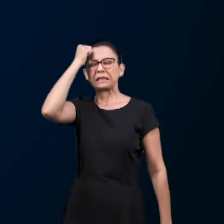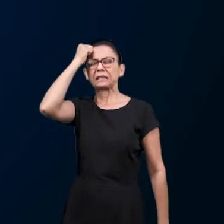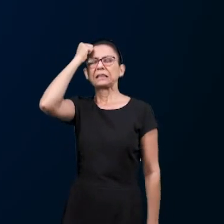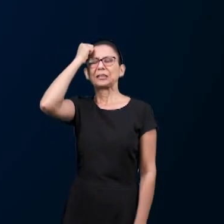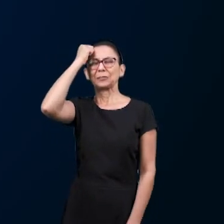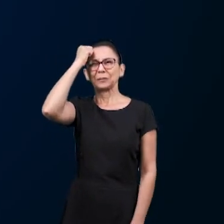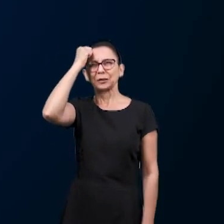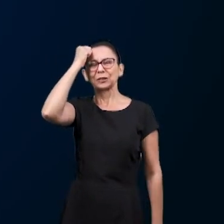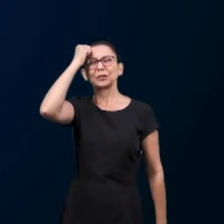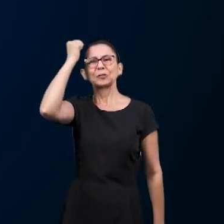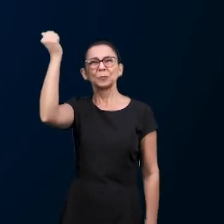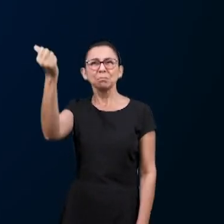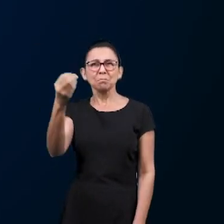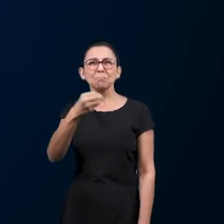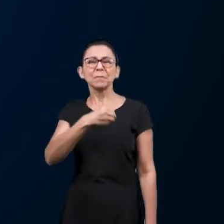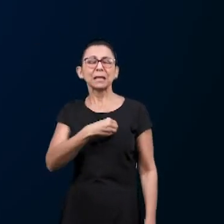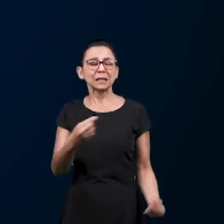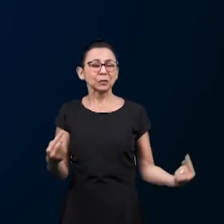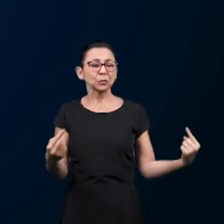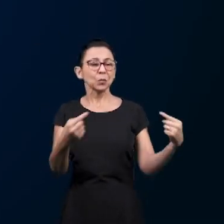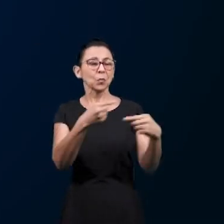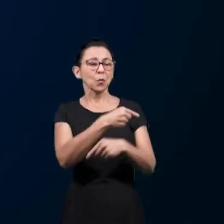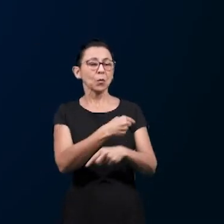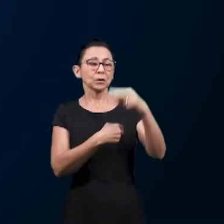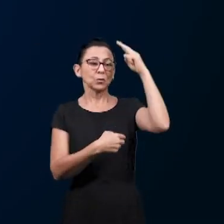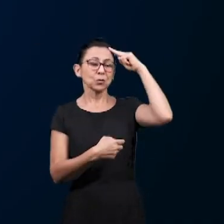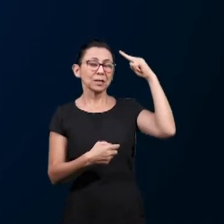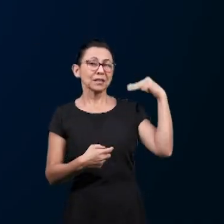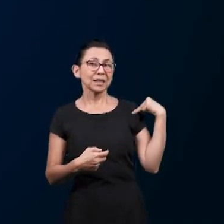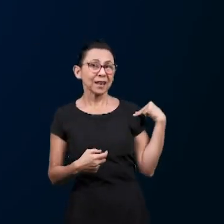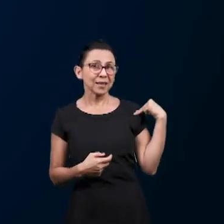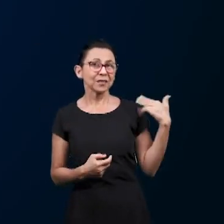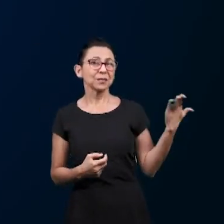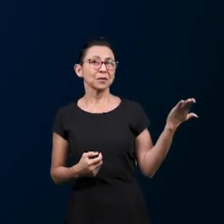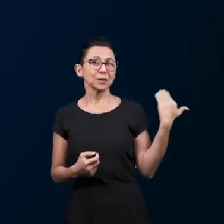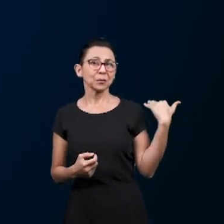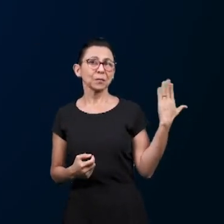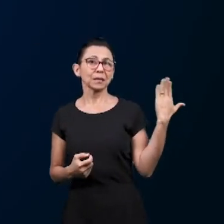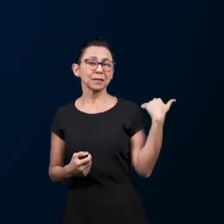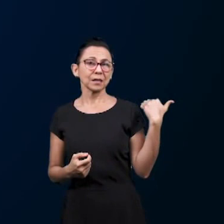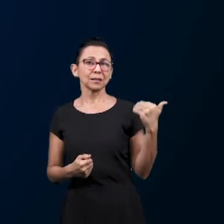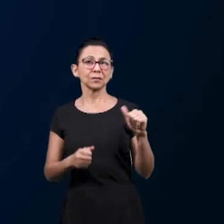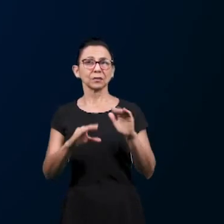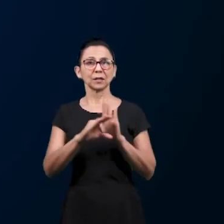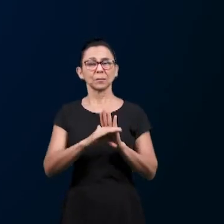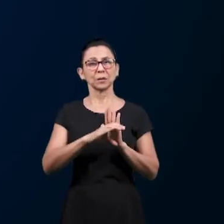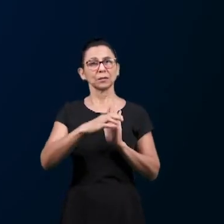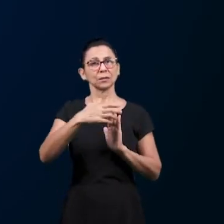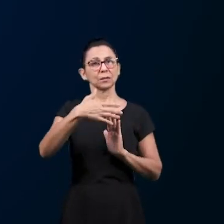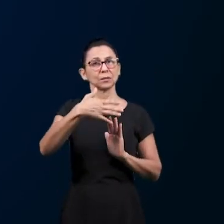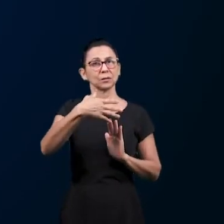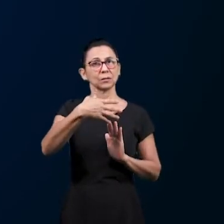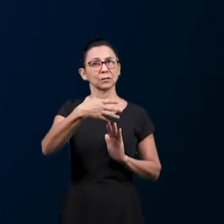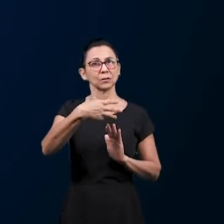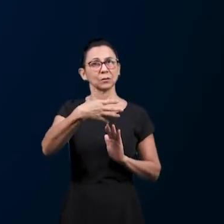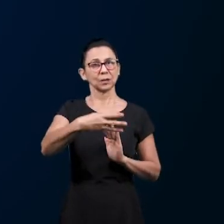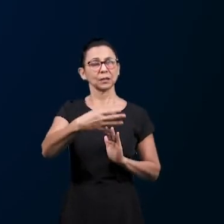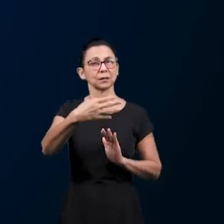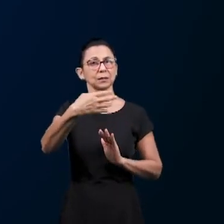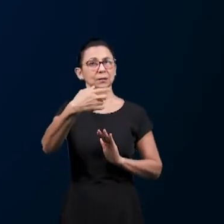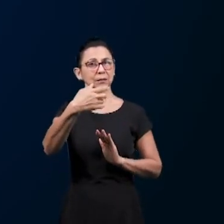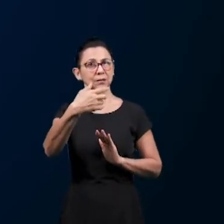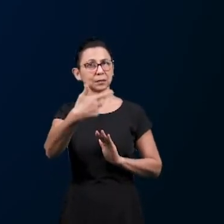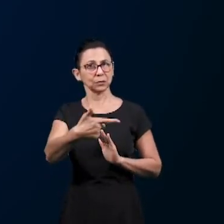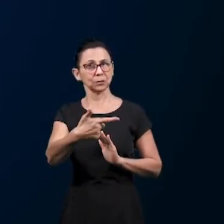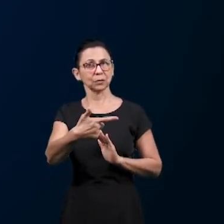pelos pecados que lhe haviam cometido contra seu irmão no passado. Conforme o capítulo 42 de Gênesis,